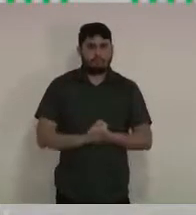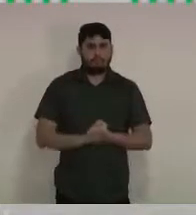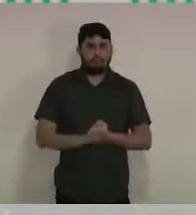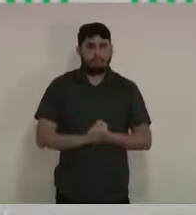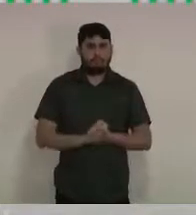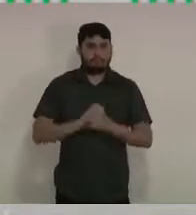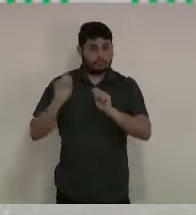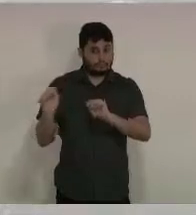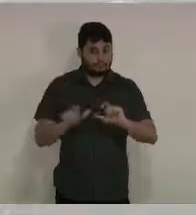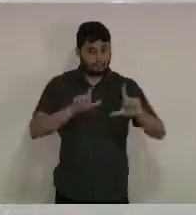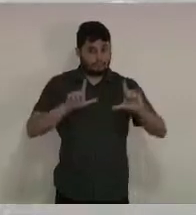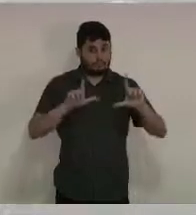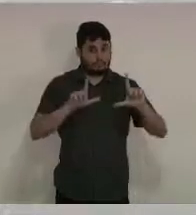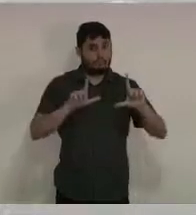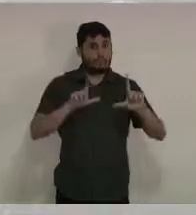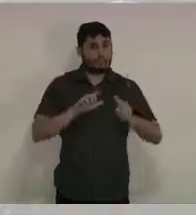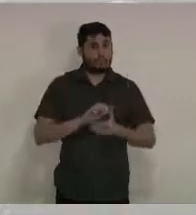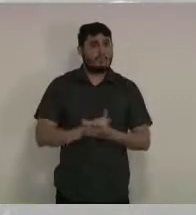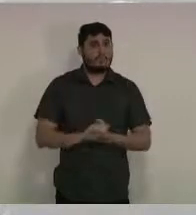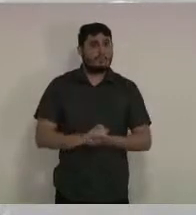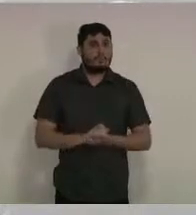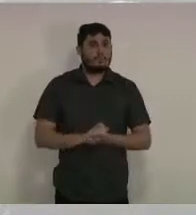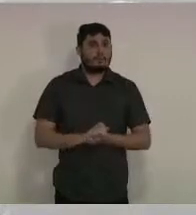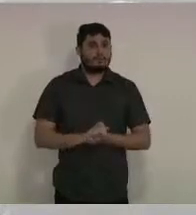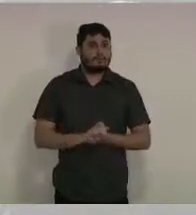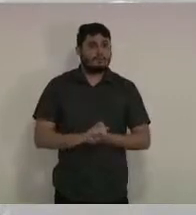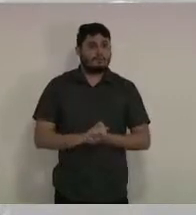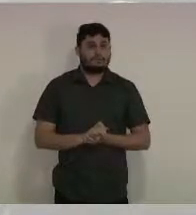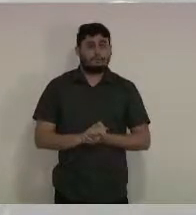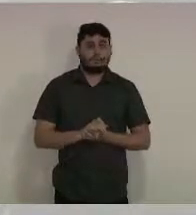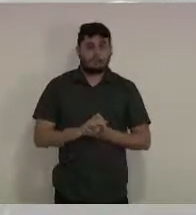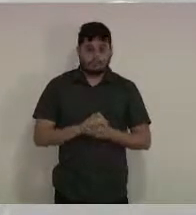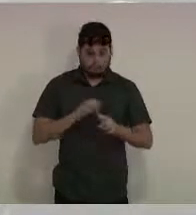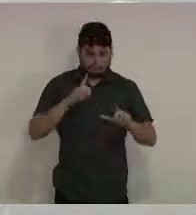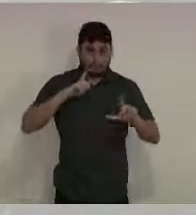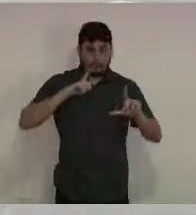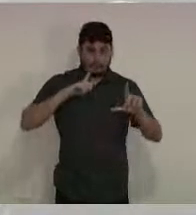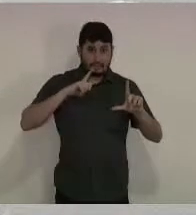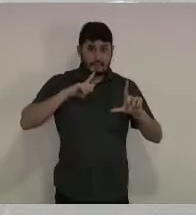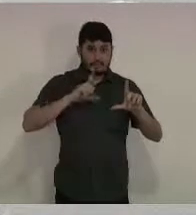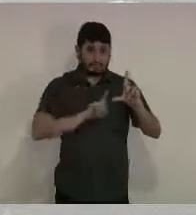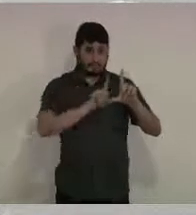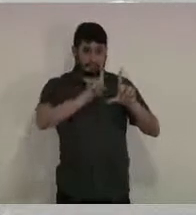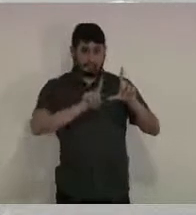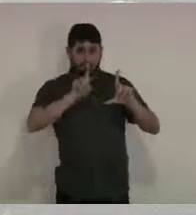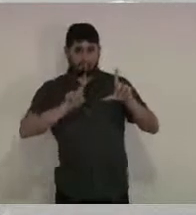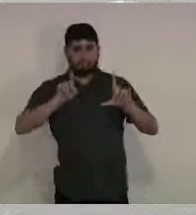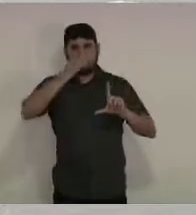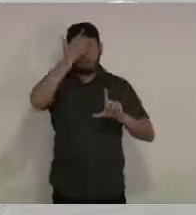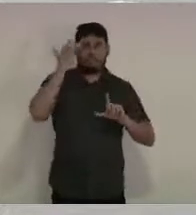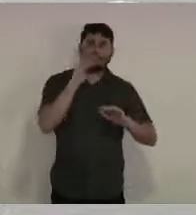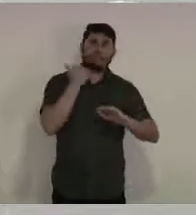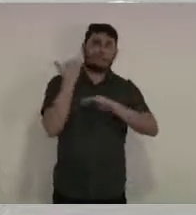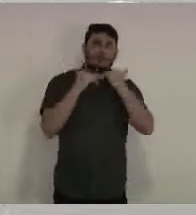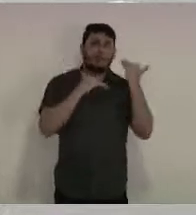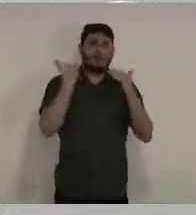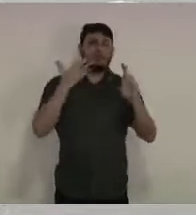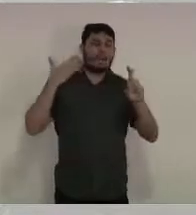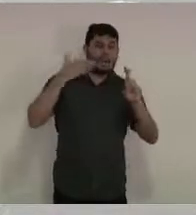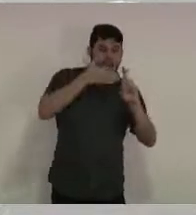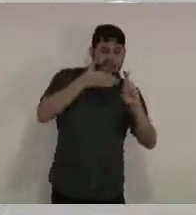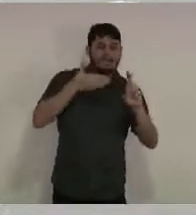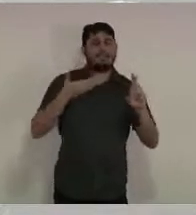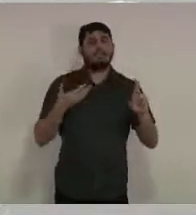Próximo. Próximo slide. Aqui nós temos os óbitos residentes por faixa etária,